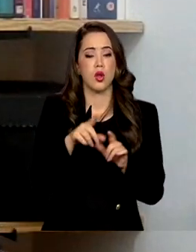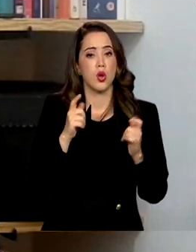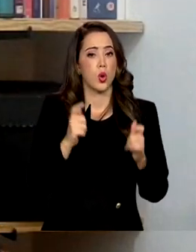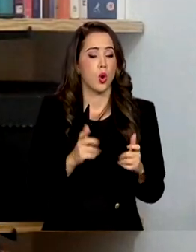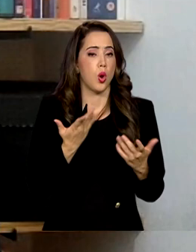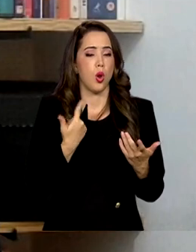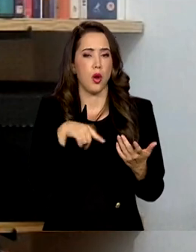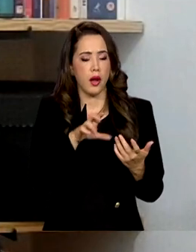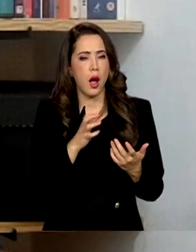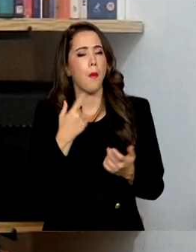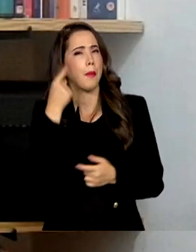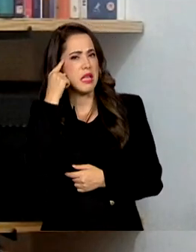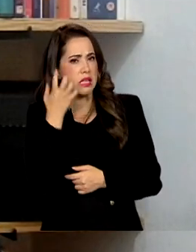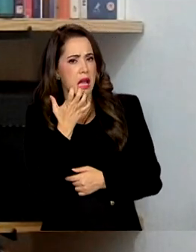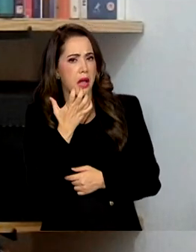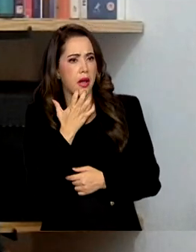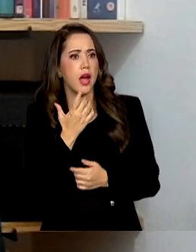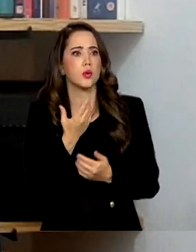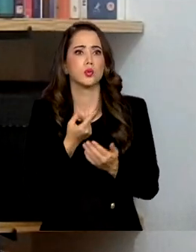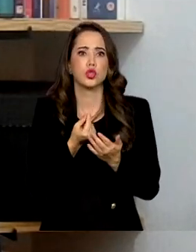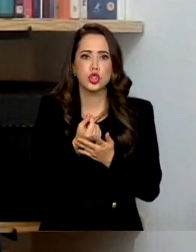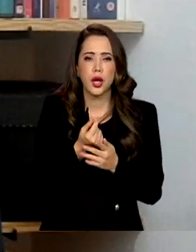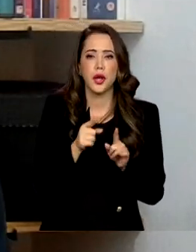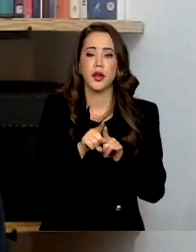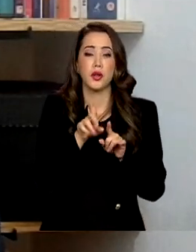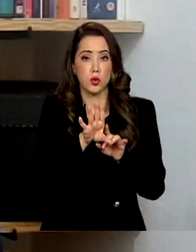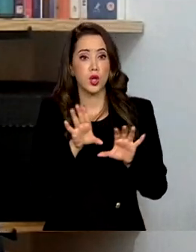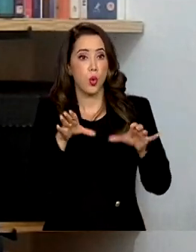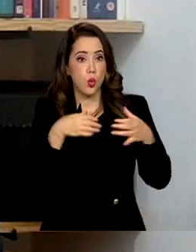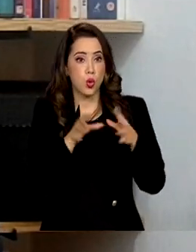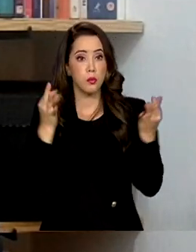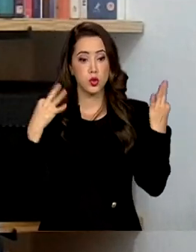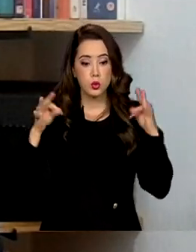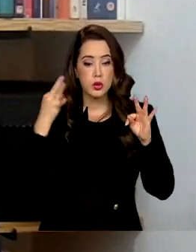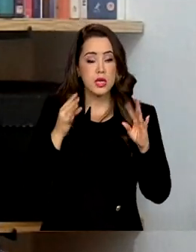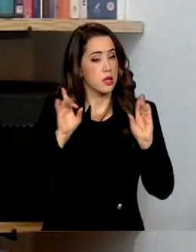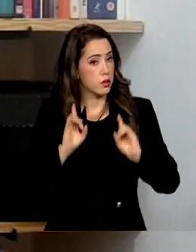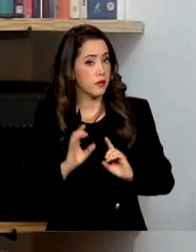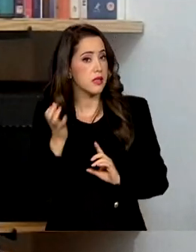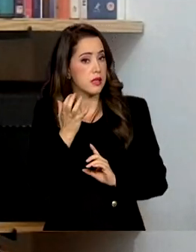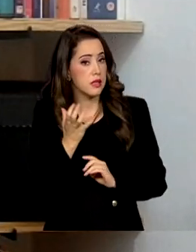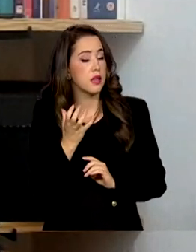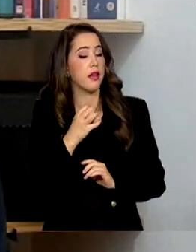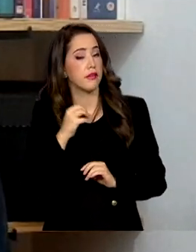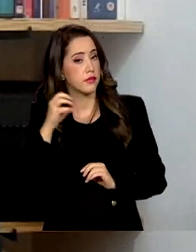está perdendo uma grande fatia de mercado e de oportunidade de acolher as pessoas.